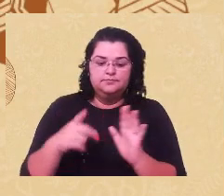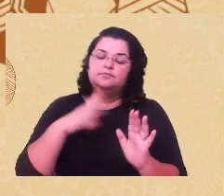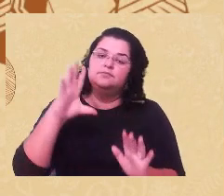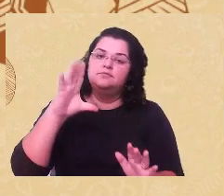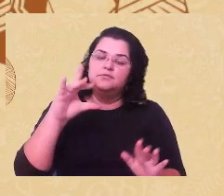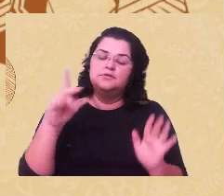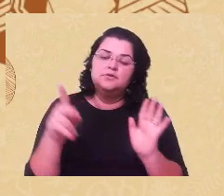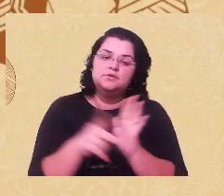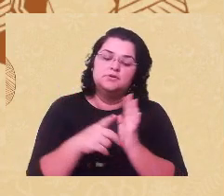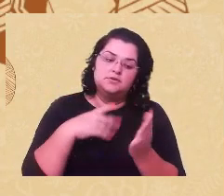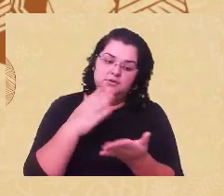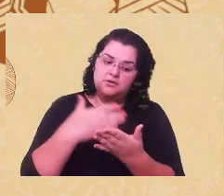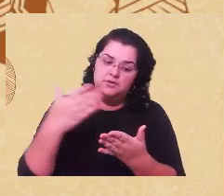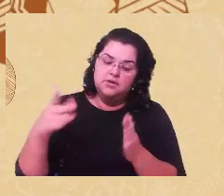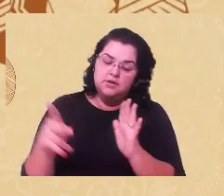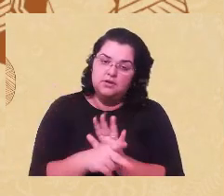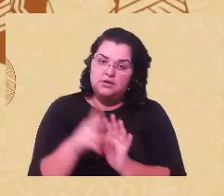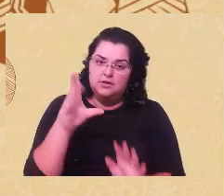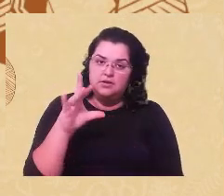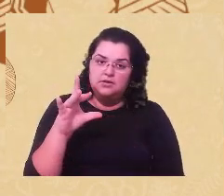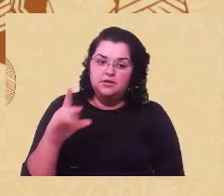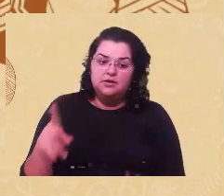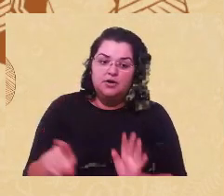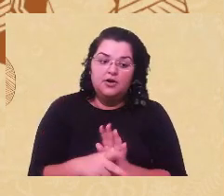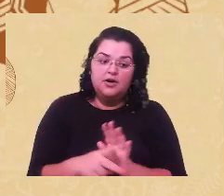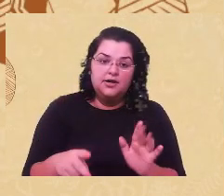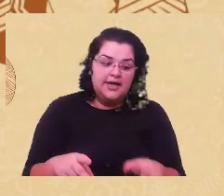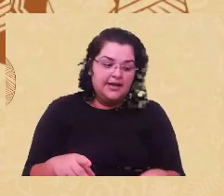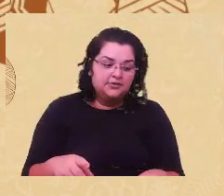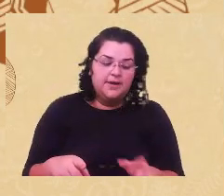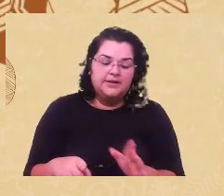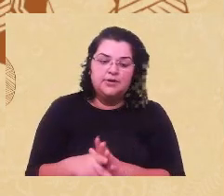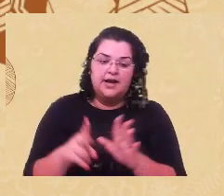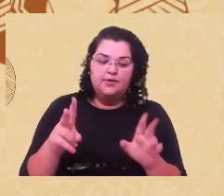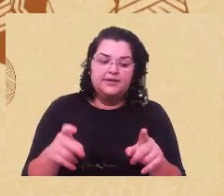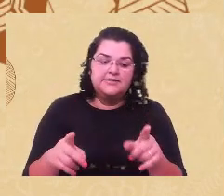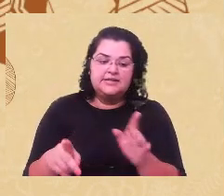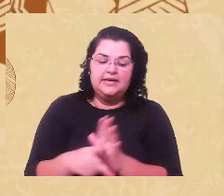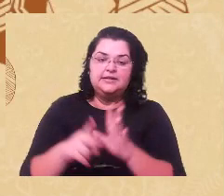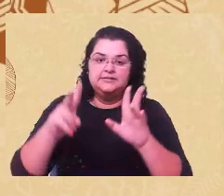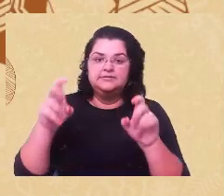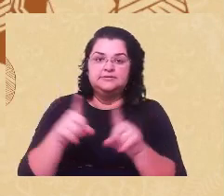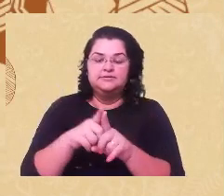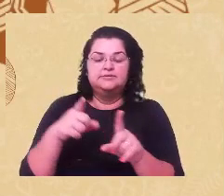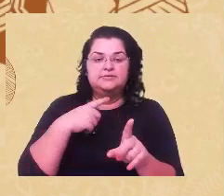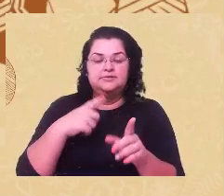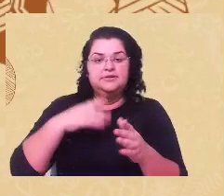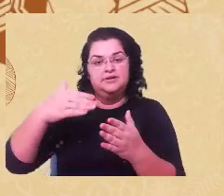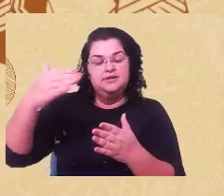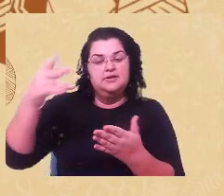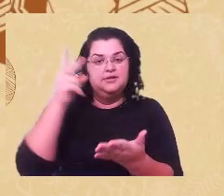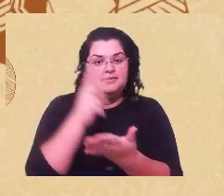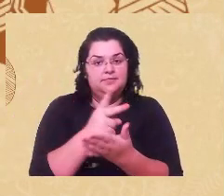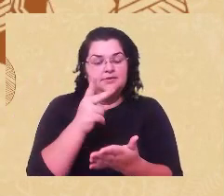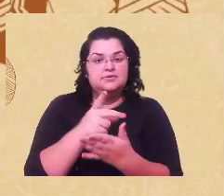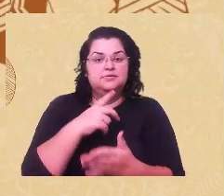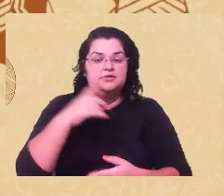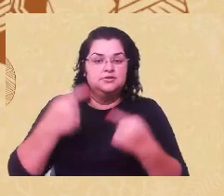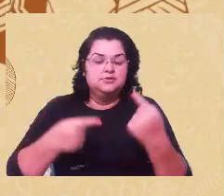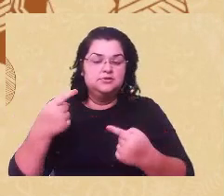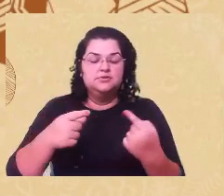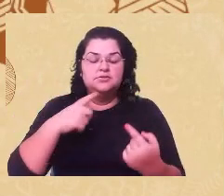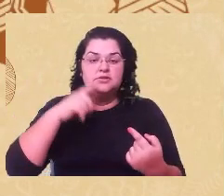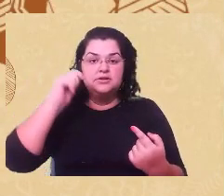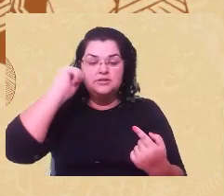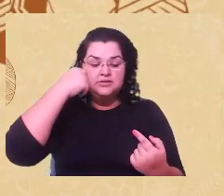E essa mesma ciência que precisa de limites, né, foi extremamente utilizada, instrumentalizada, na discussão sobre o racismo científico